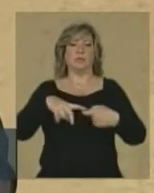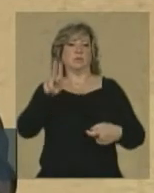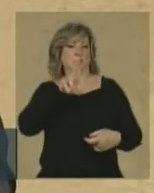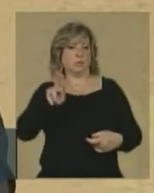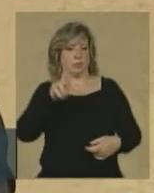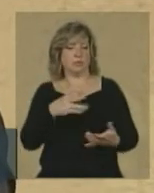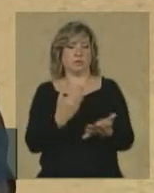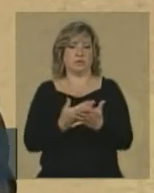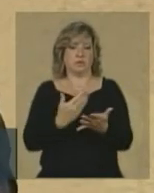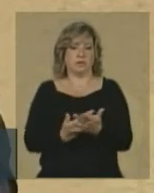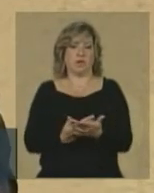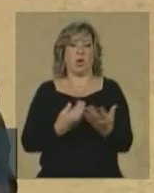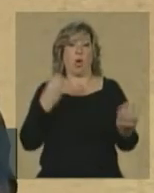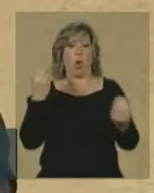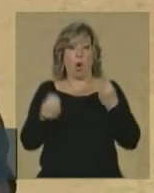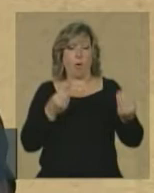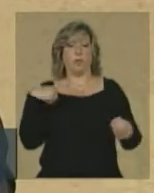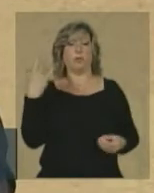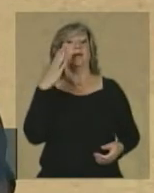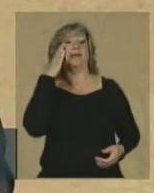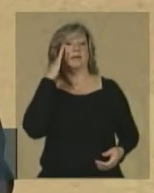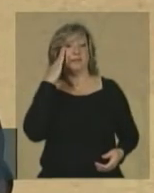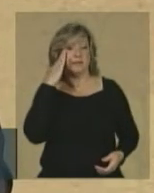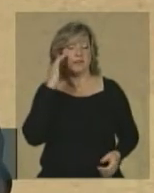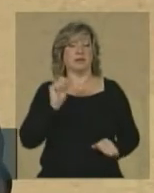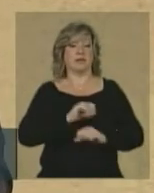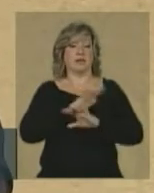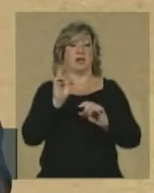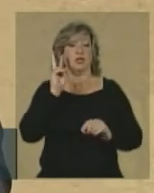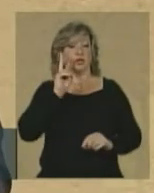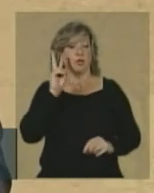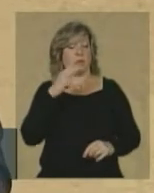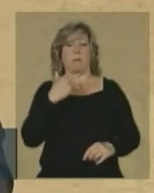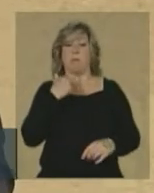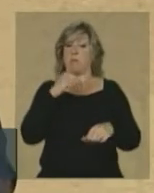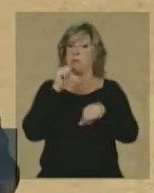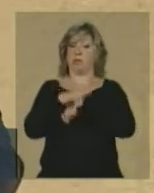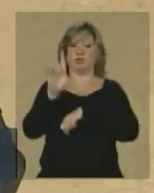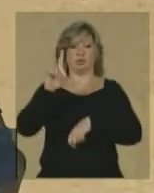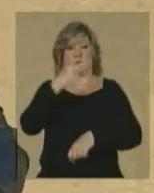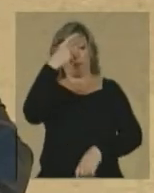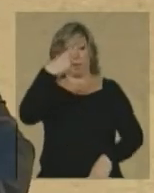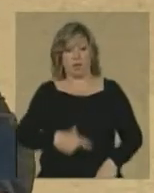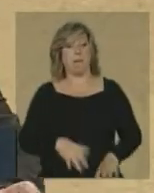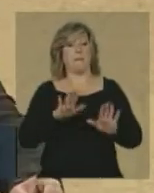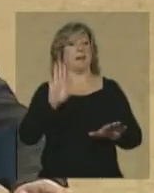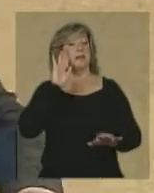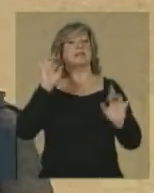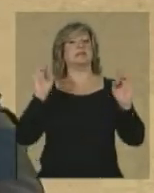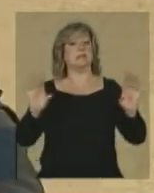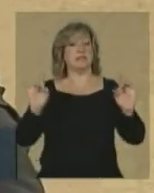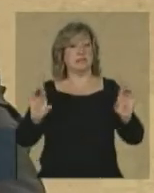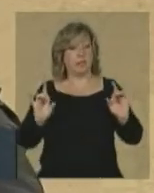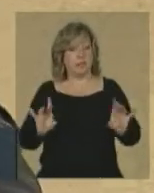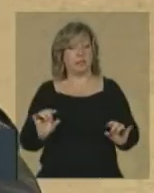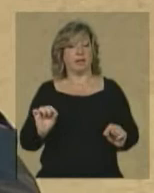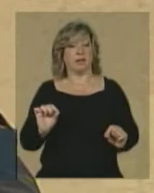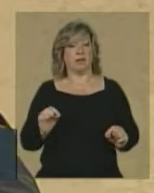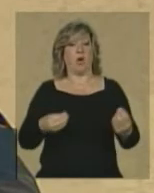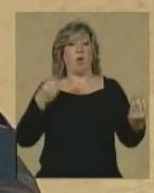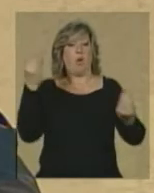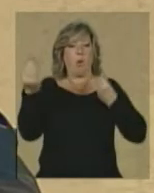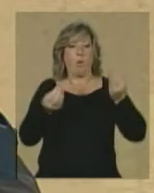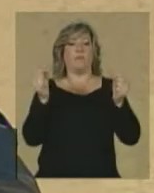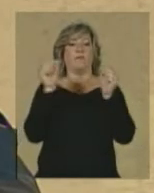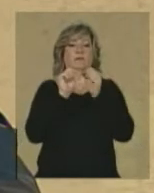não só como forma de conscientização sobre as violações dos direitos humanos, mas especialmente como forma de subsidiar